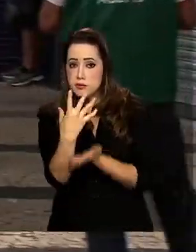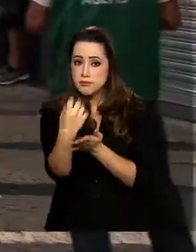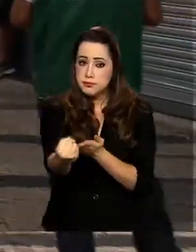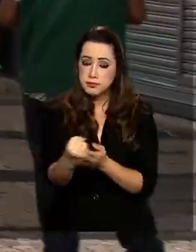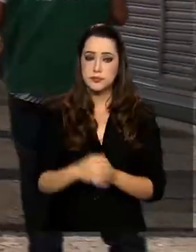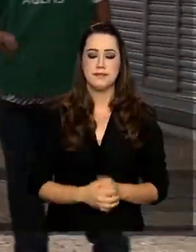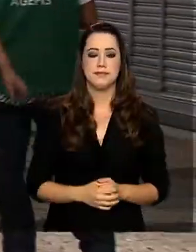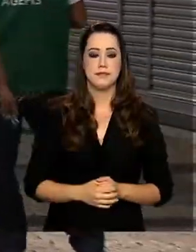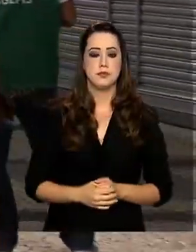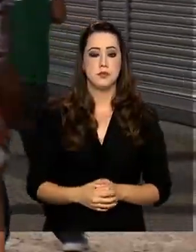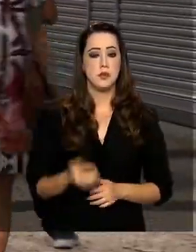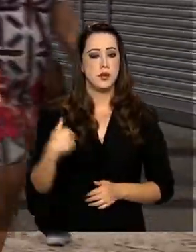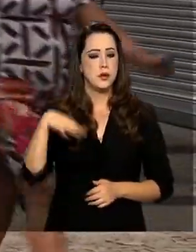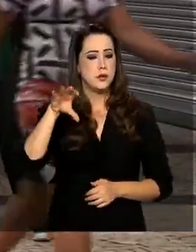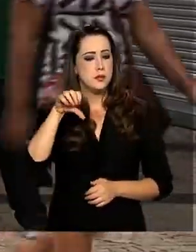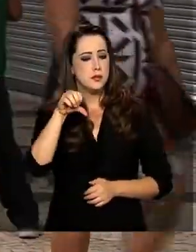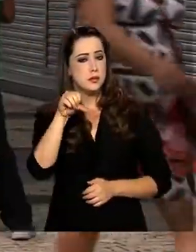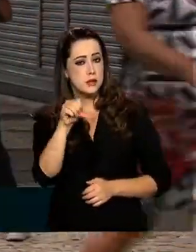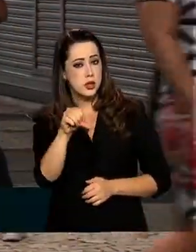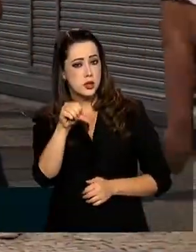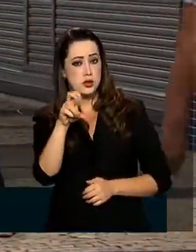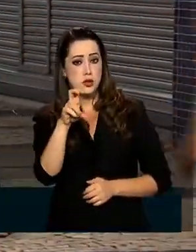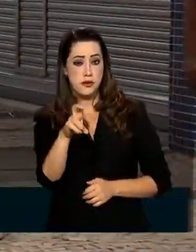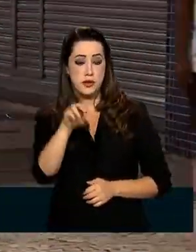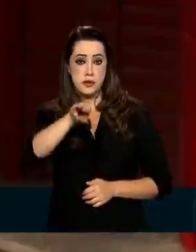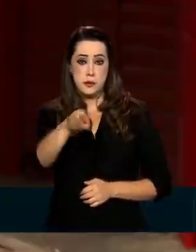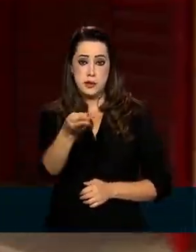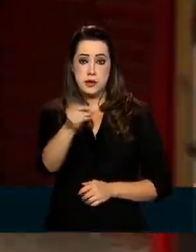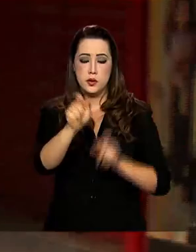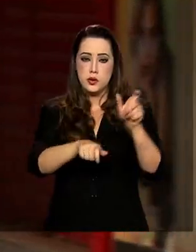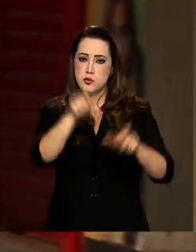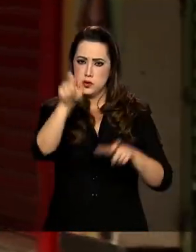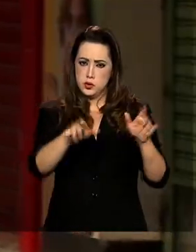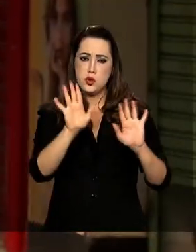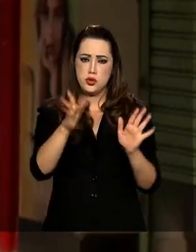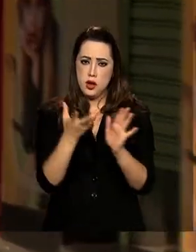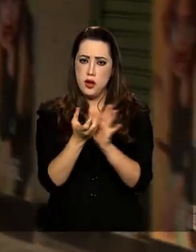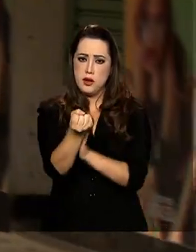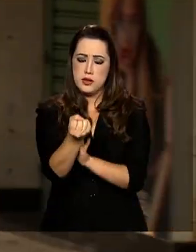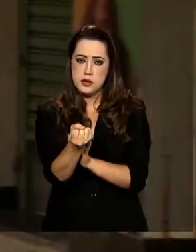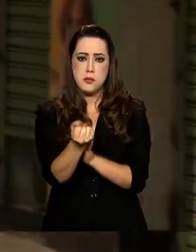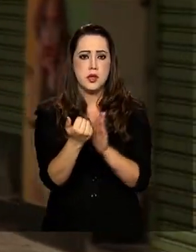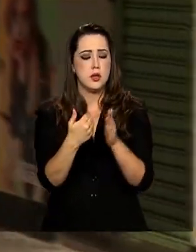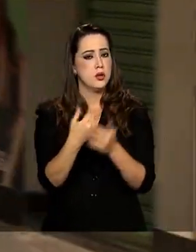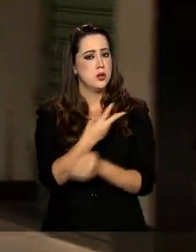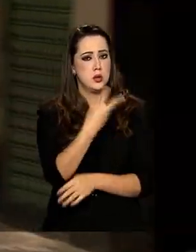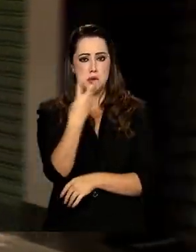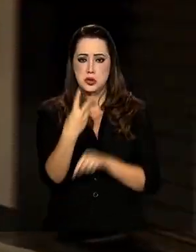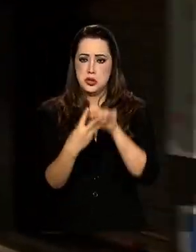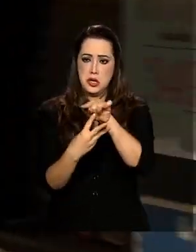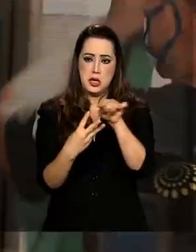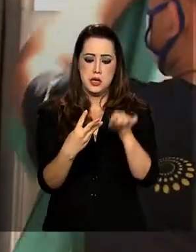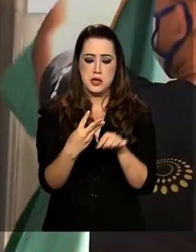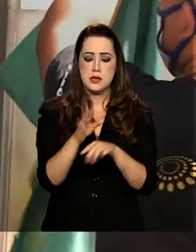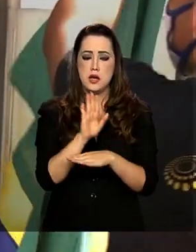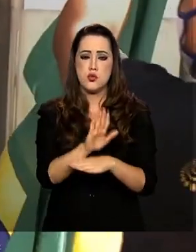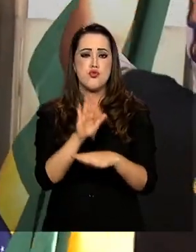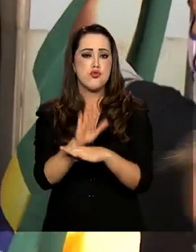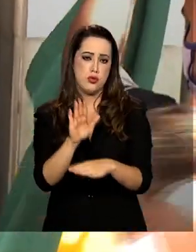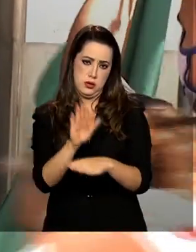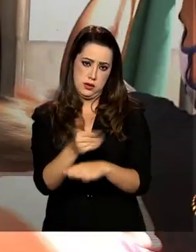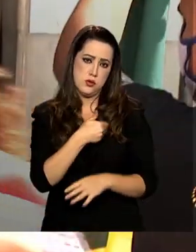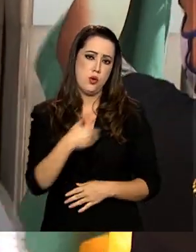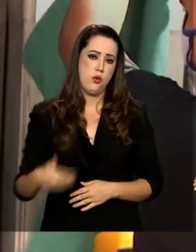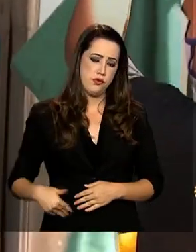95 milhões de pessoas em todo o país já receberam algum dos três benefícios do governo